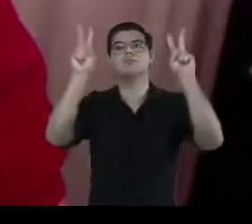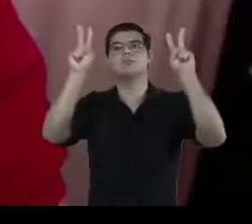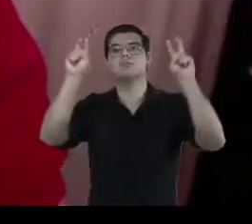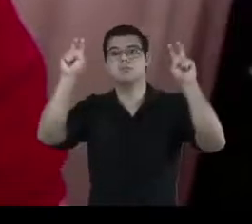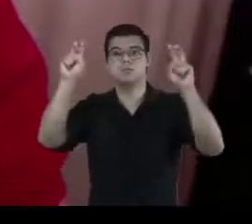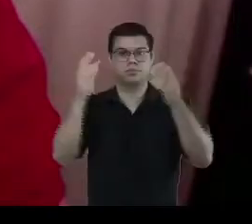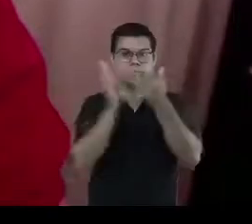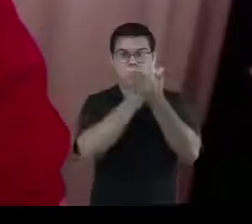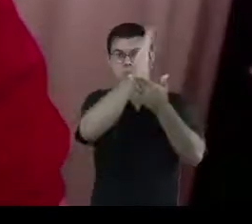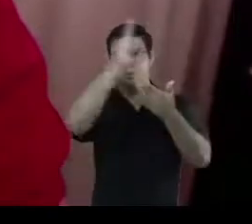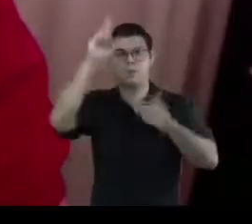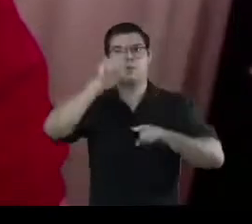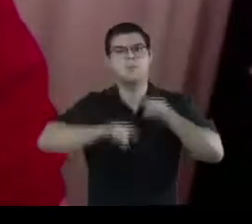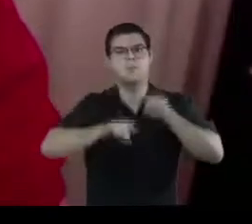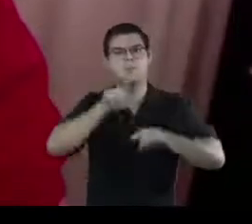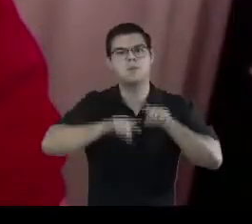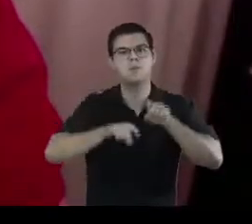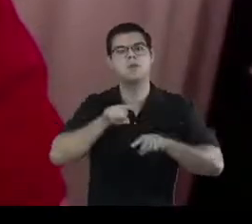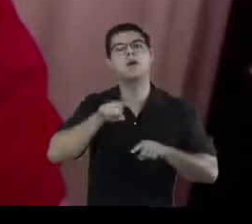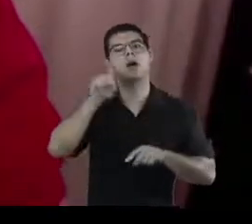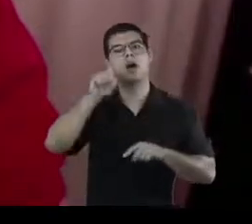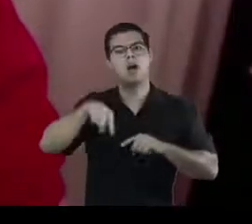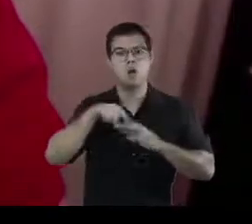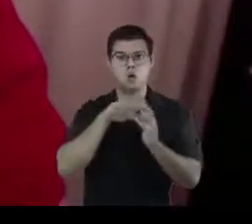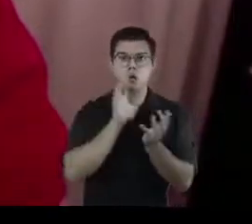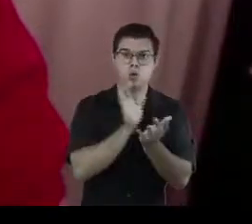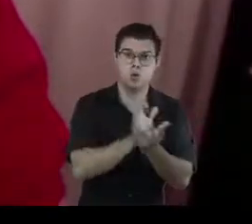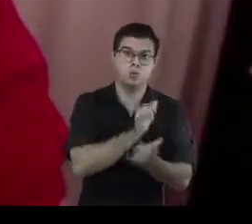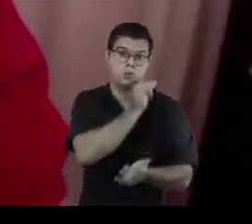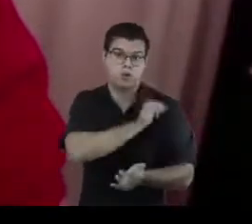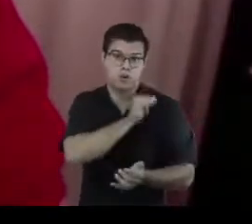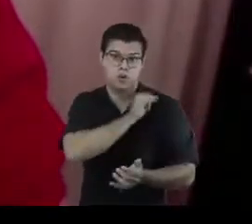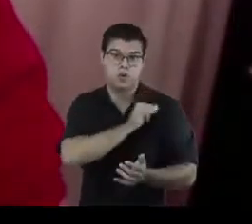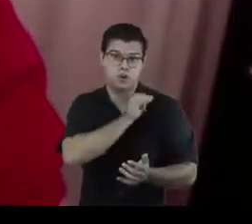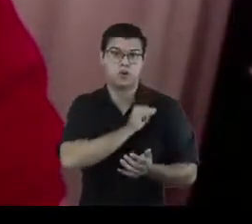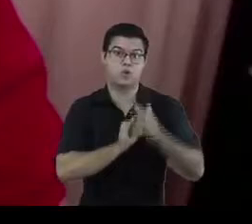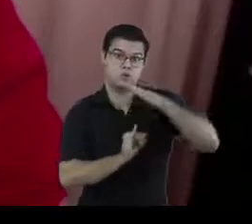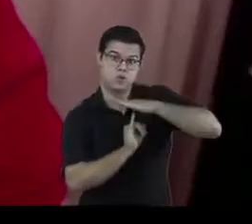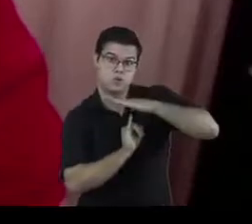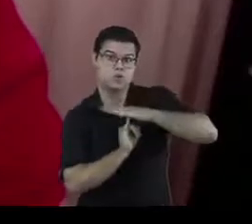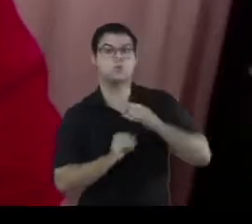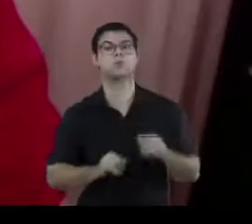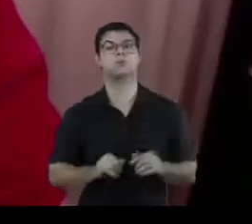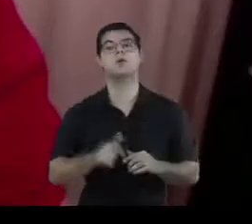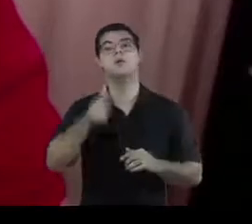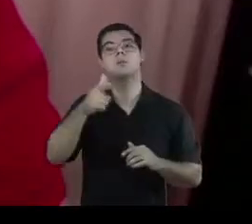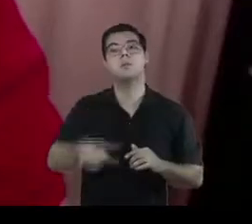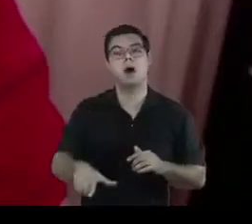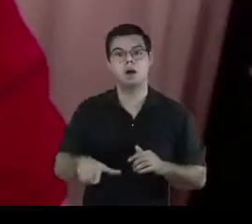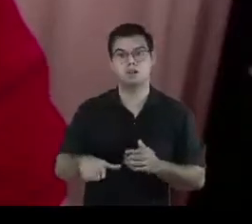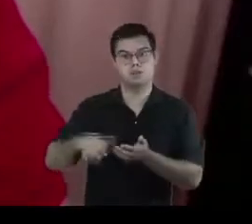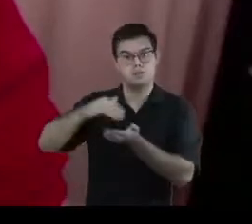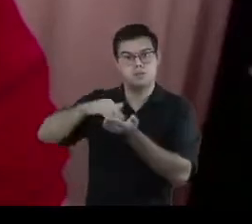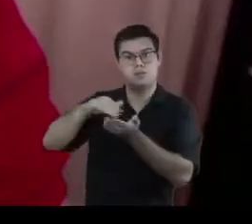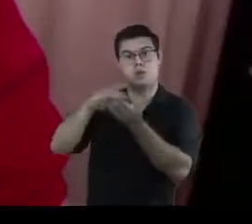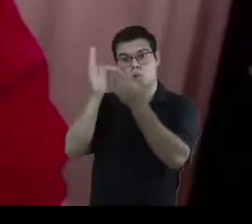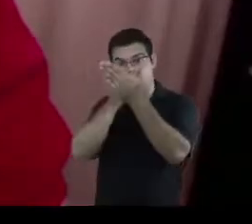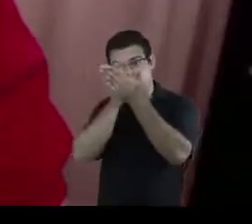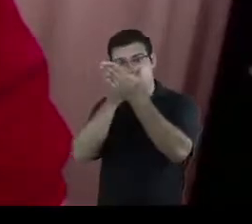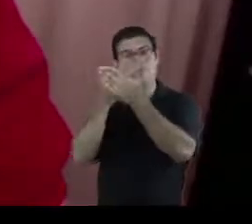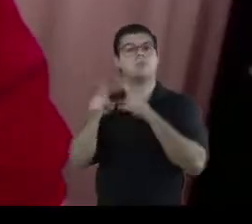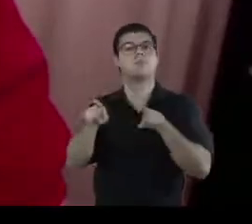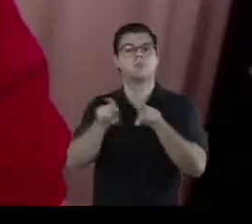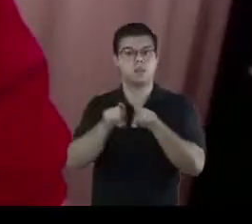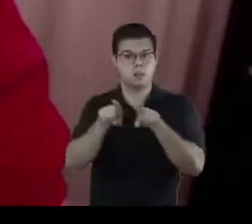realização das unidades do Goethe Institut do Rio de Janeiro e em São Paulo, junto com o escritório do livro e a coordenação das